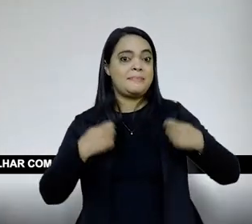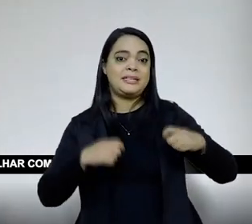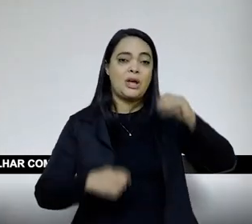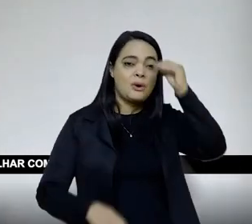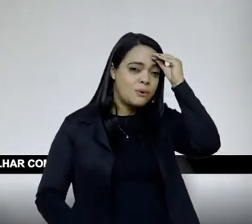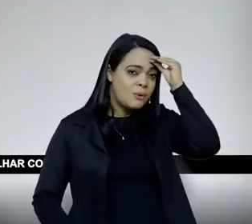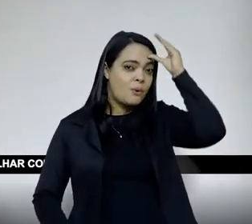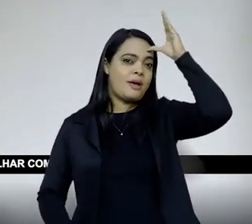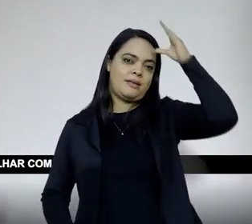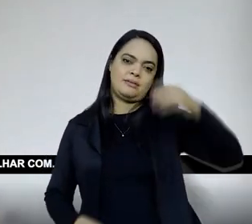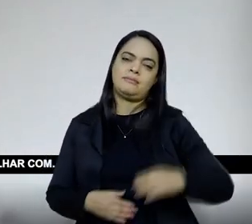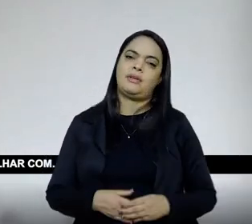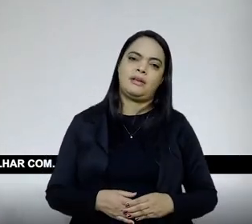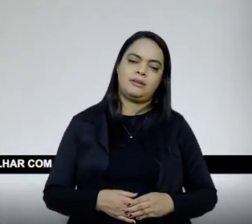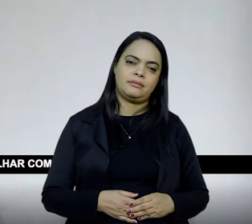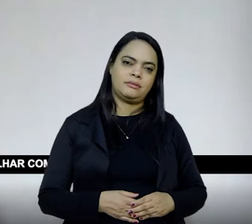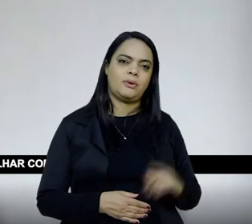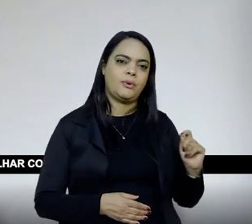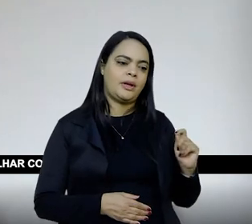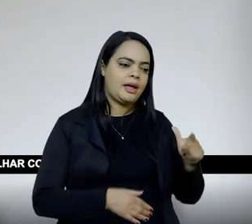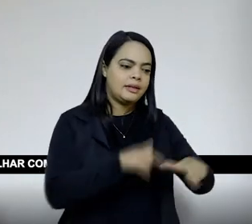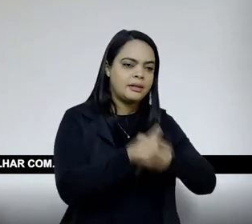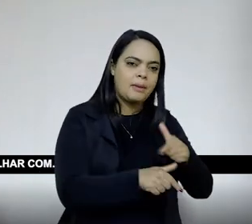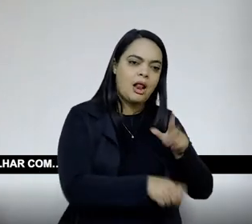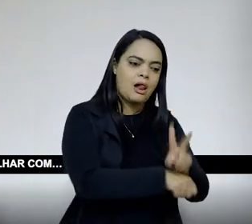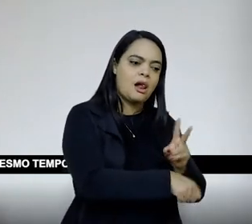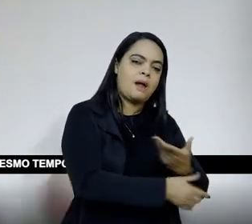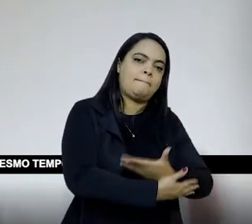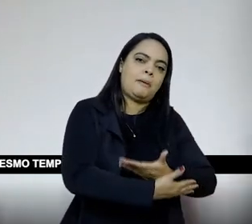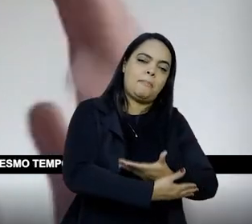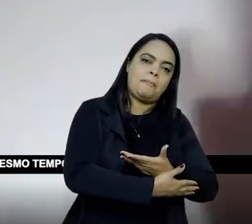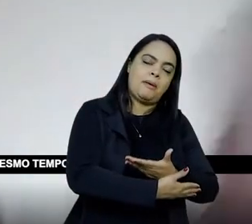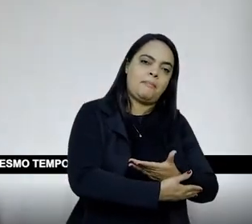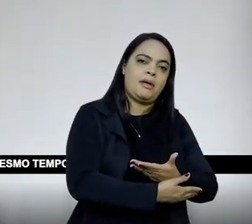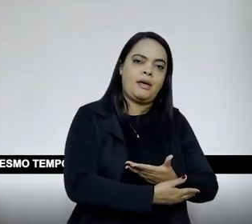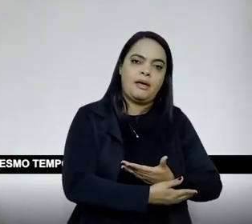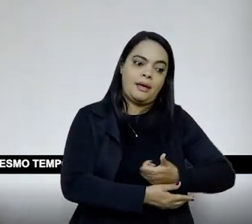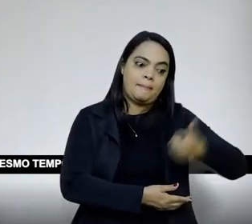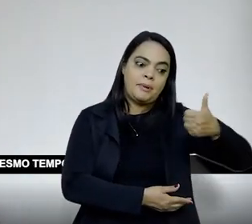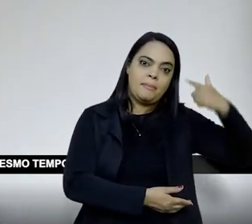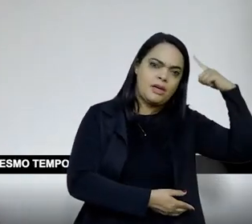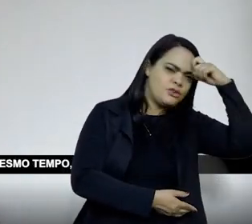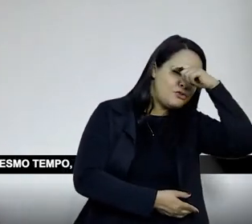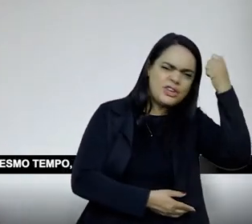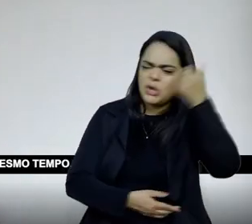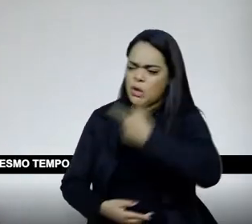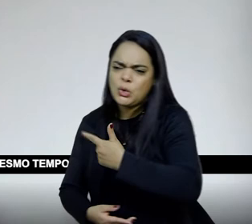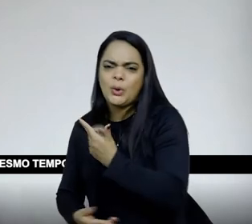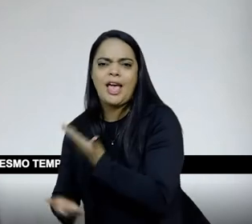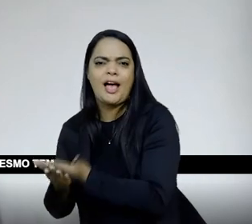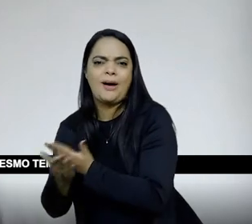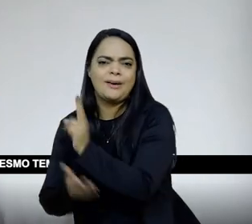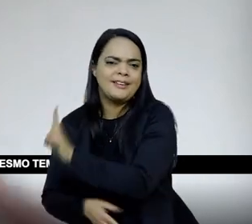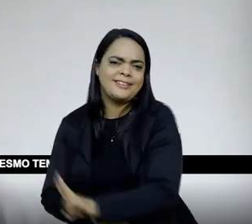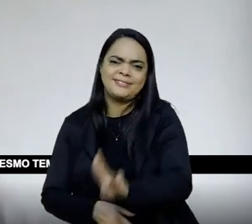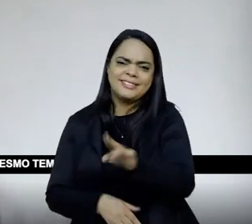trabalhar com um bebê, com uma bebê, do que trabalhar com o que dá aula de história da educação na universidade, digamos assim. Então,